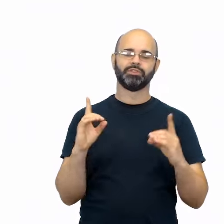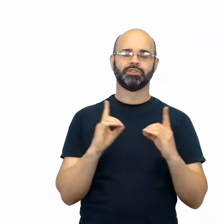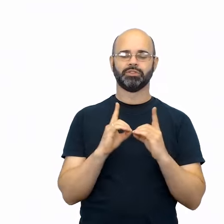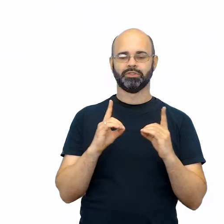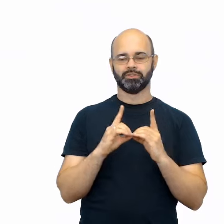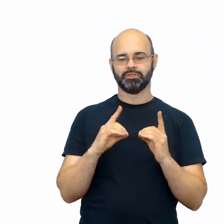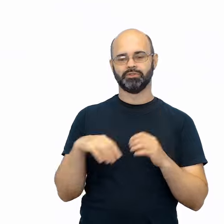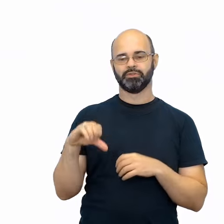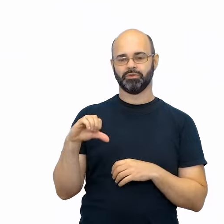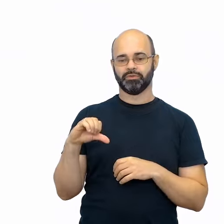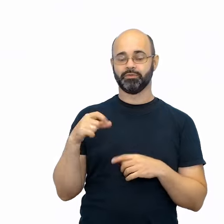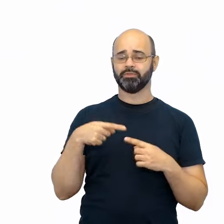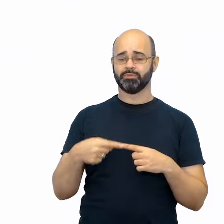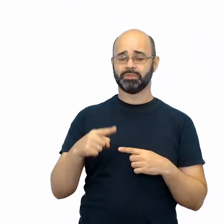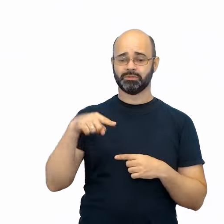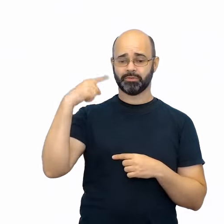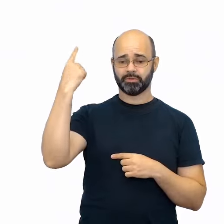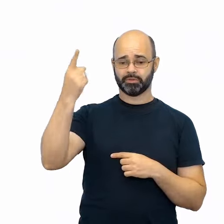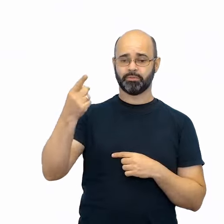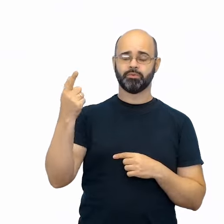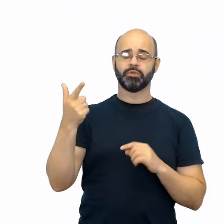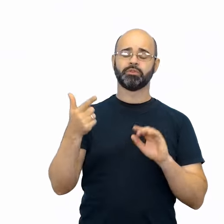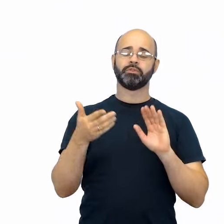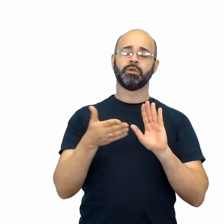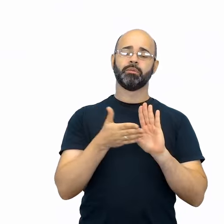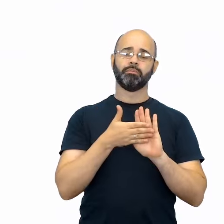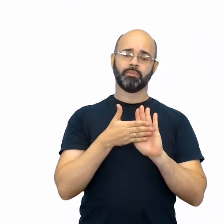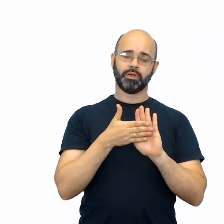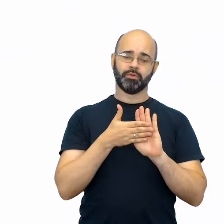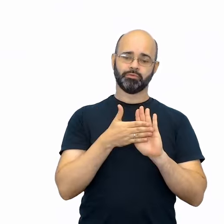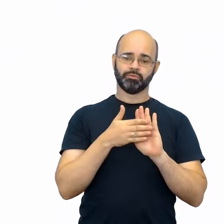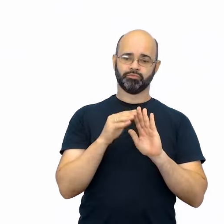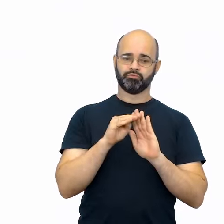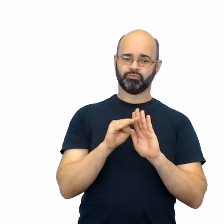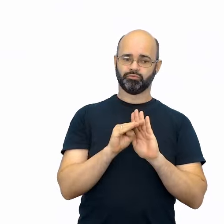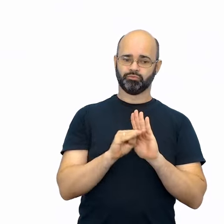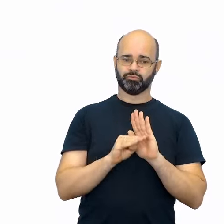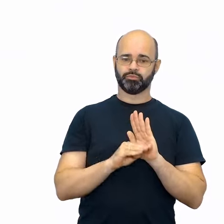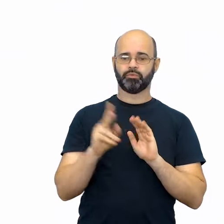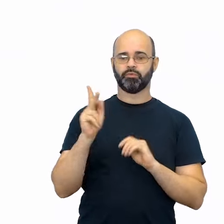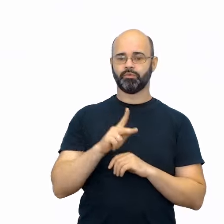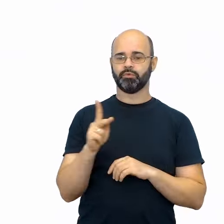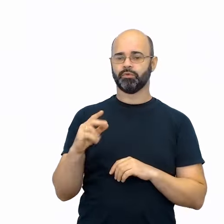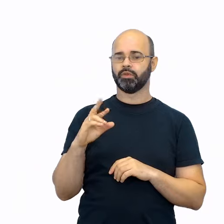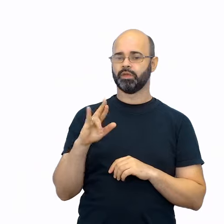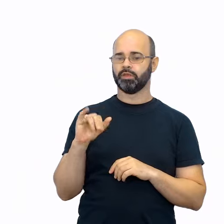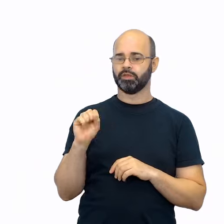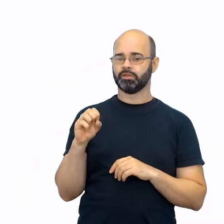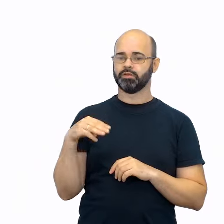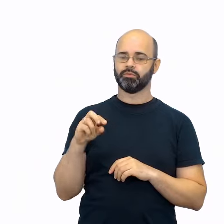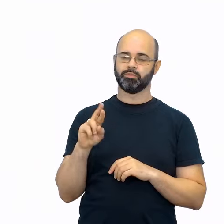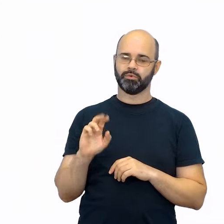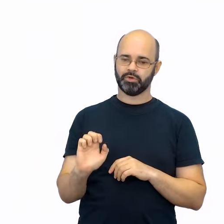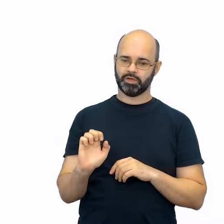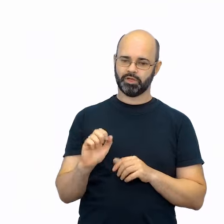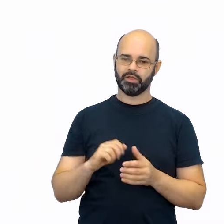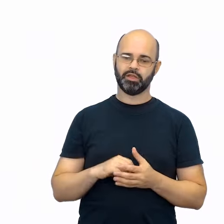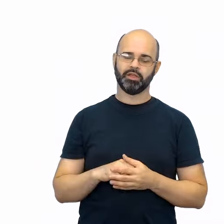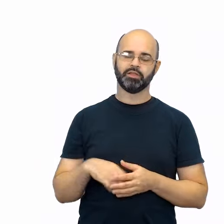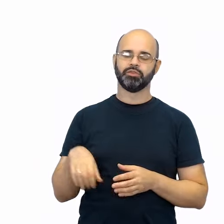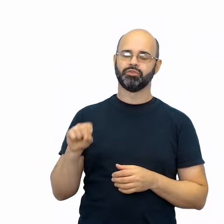semana, nós teremos uma pauta em que as professoras Cris Mori e Suzete Borelli